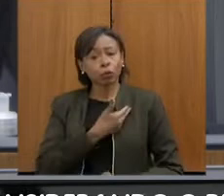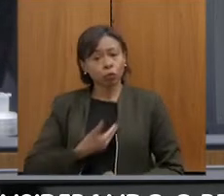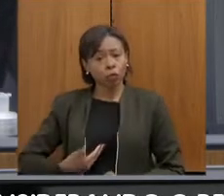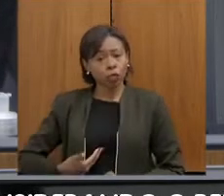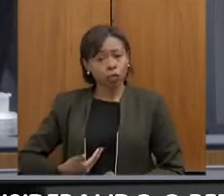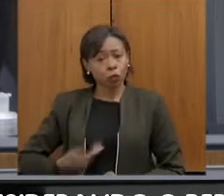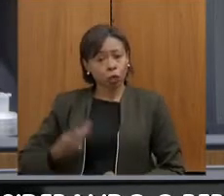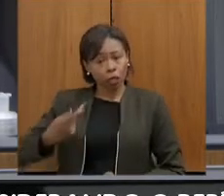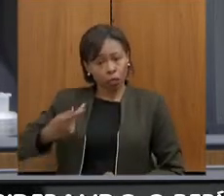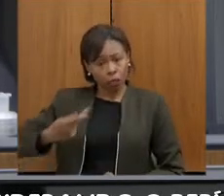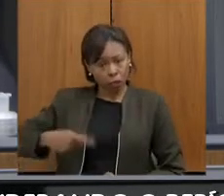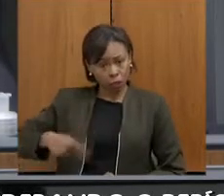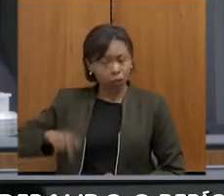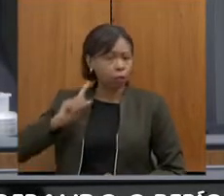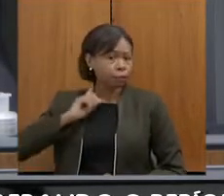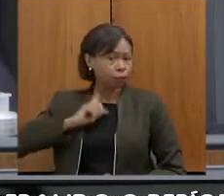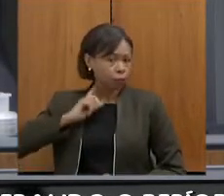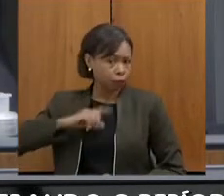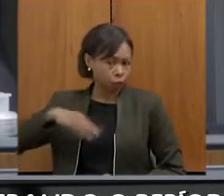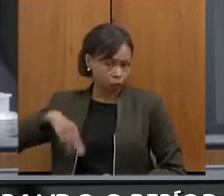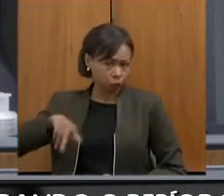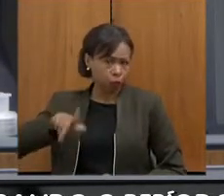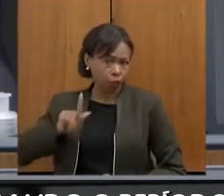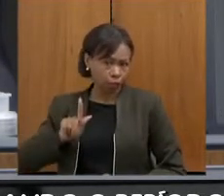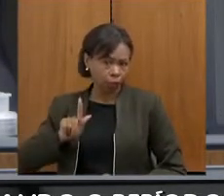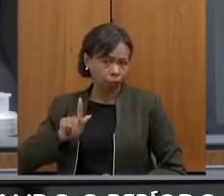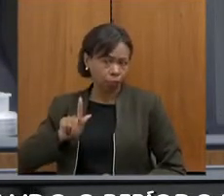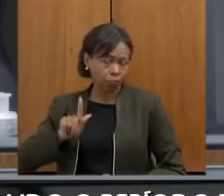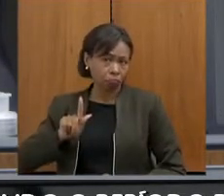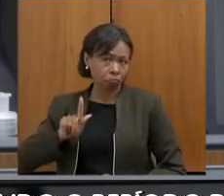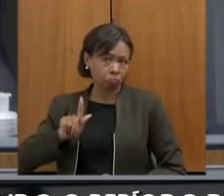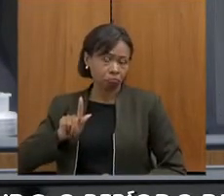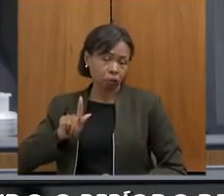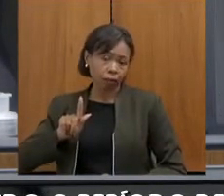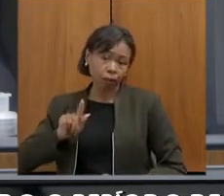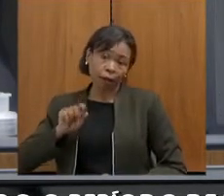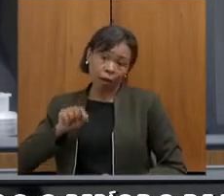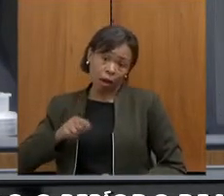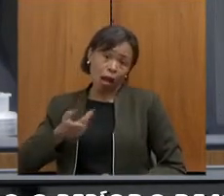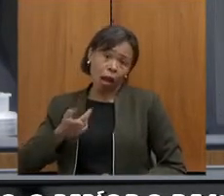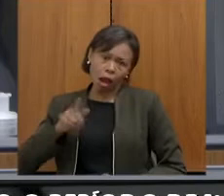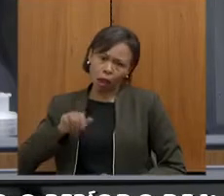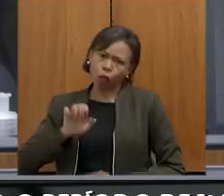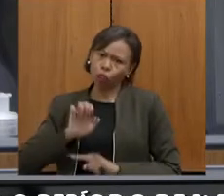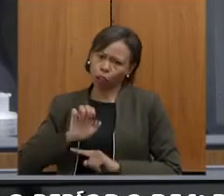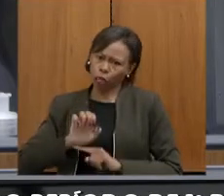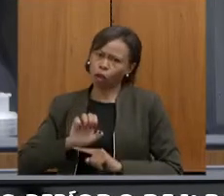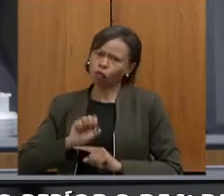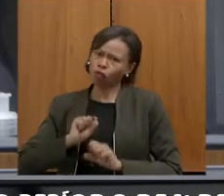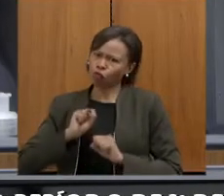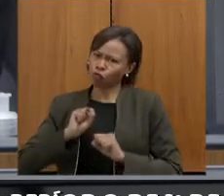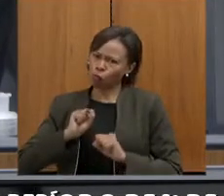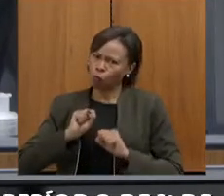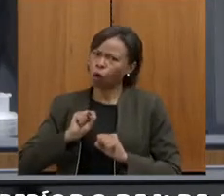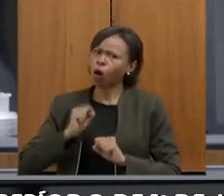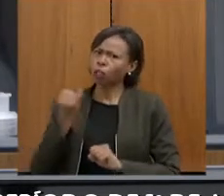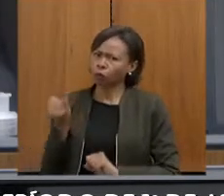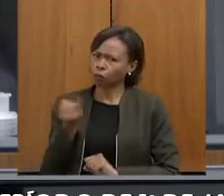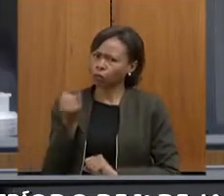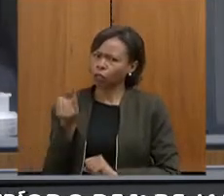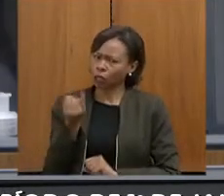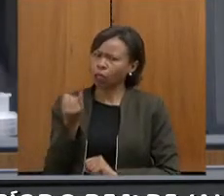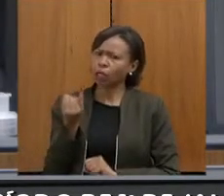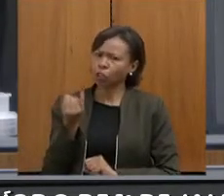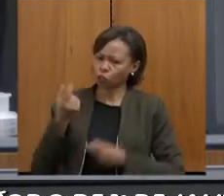seja pelo poder político de Minas, que é um Estado forte, importante, ou seja,